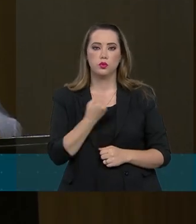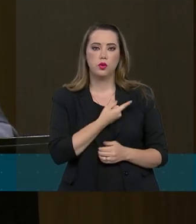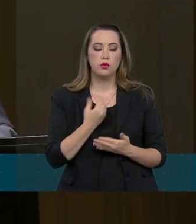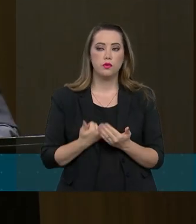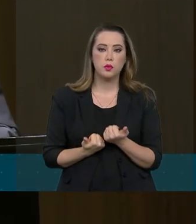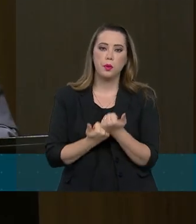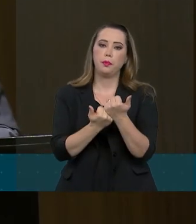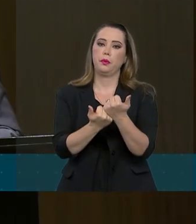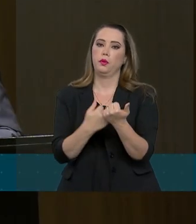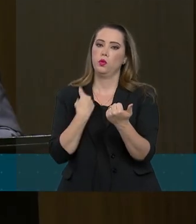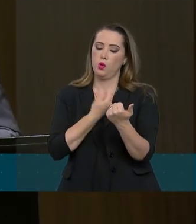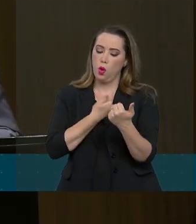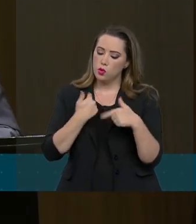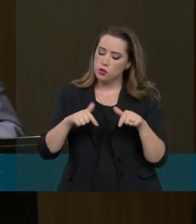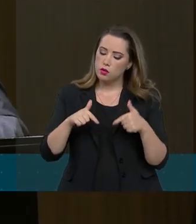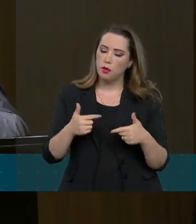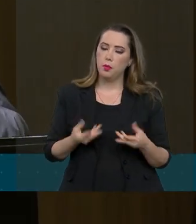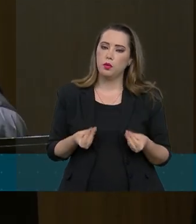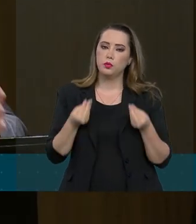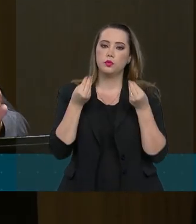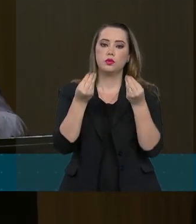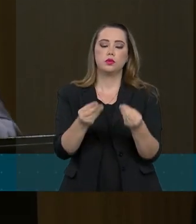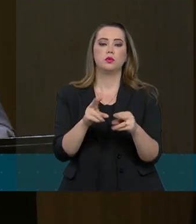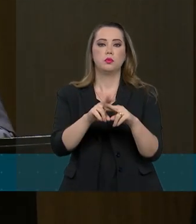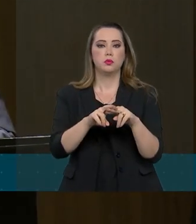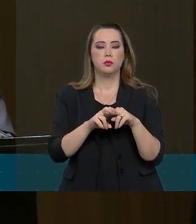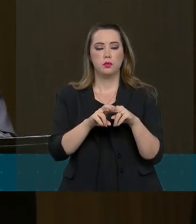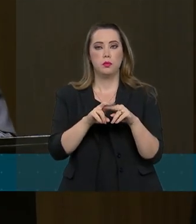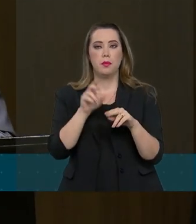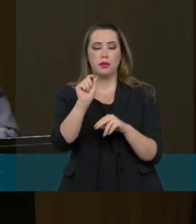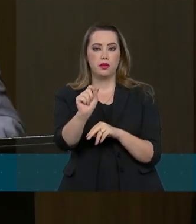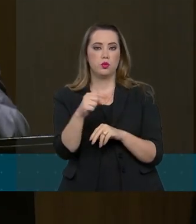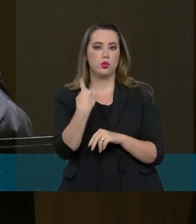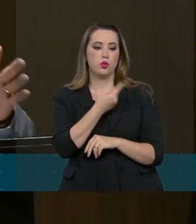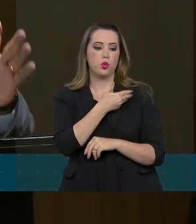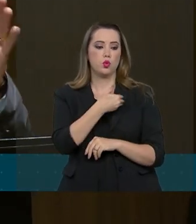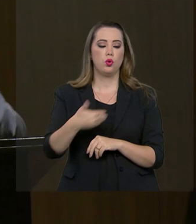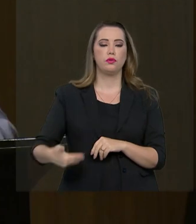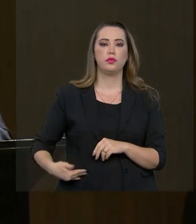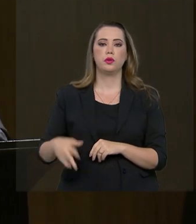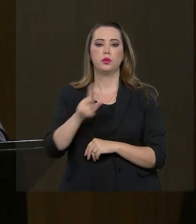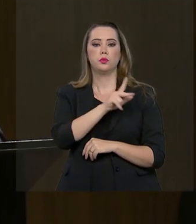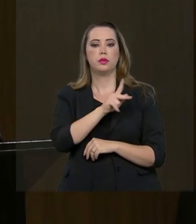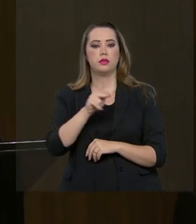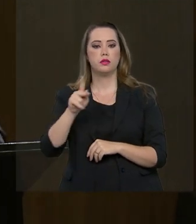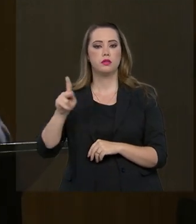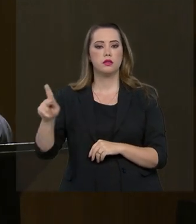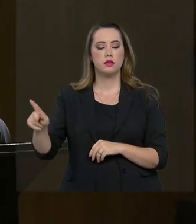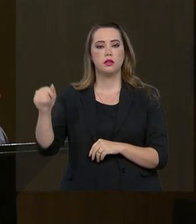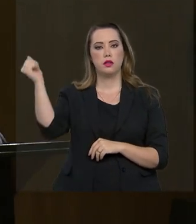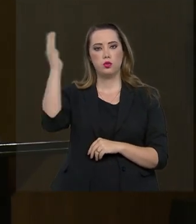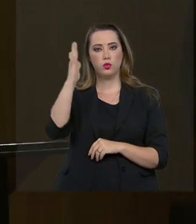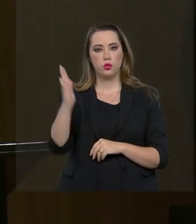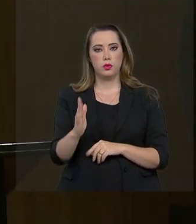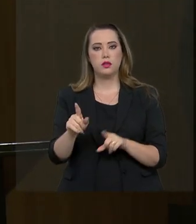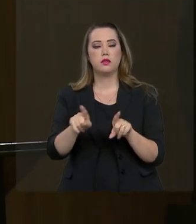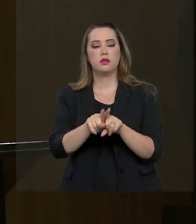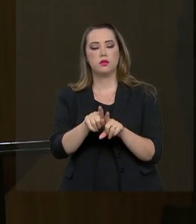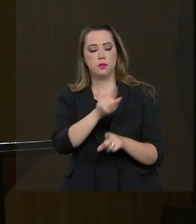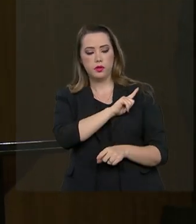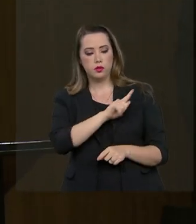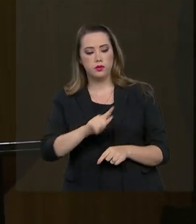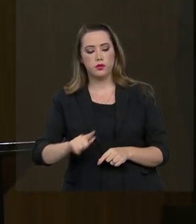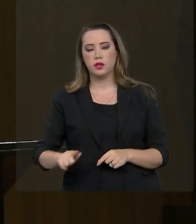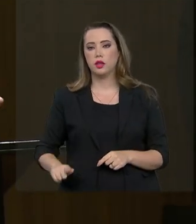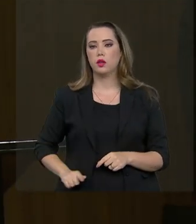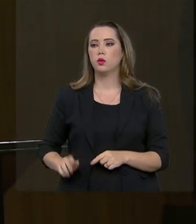contribuição para que os nossos governantes, o nosso presidente da República, os governadores de Estado,